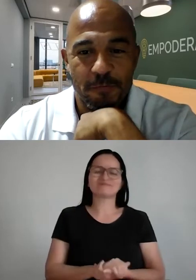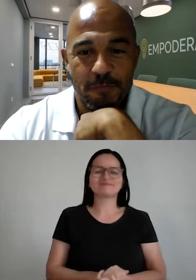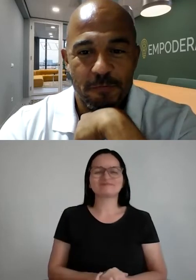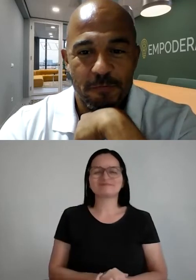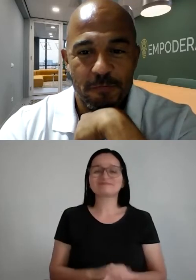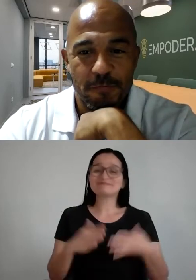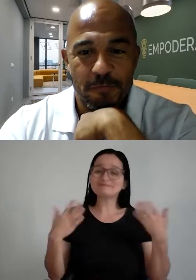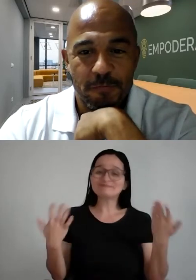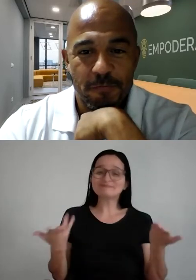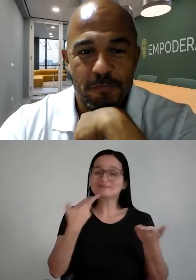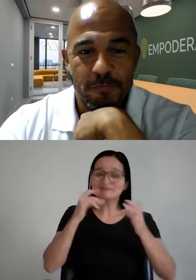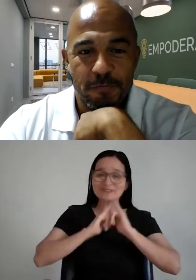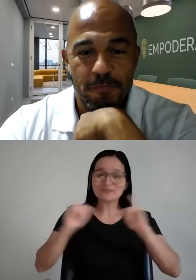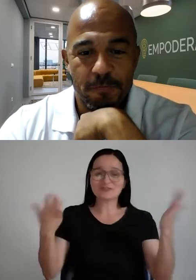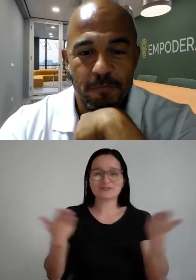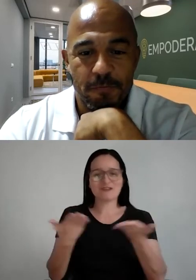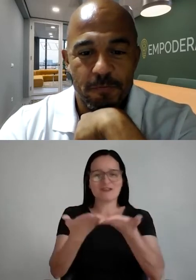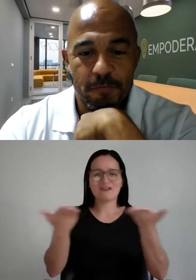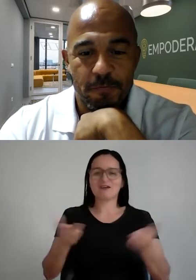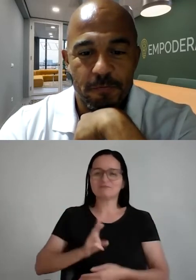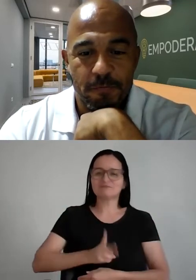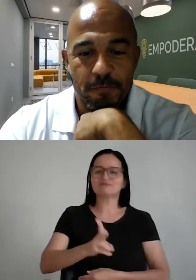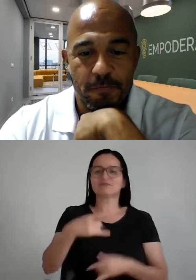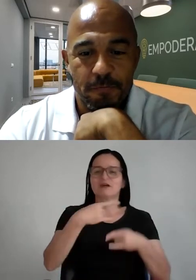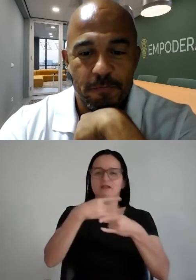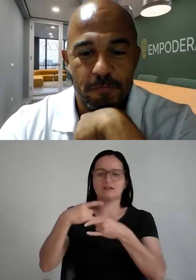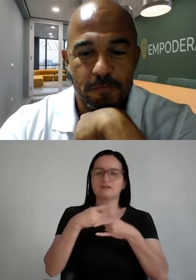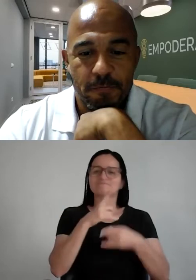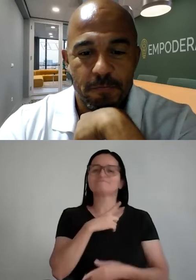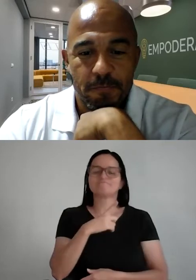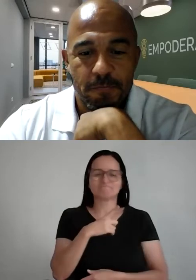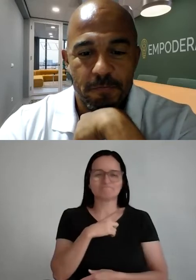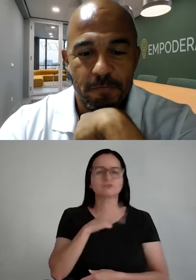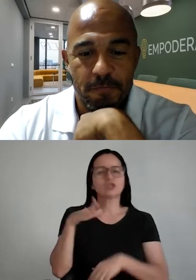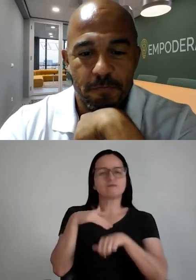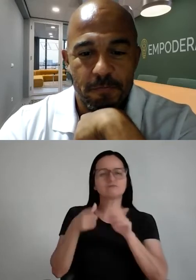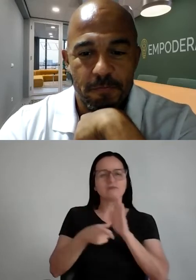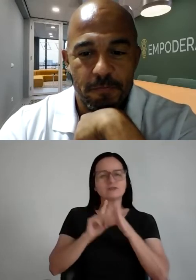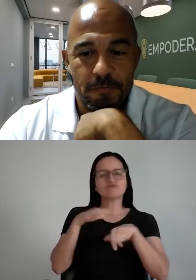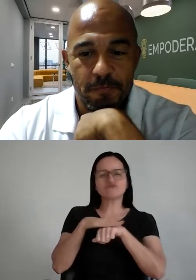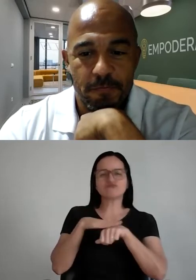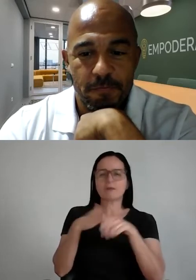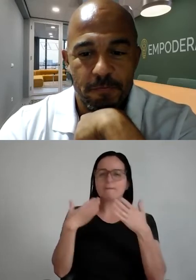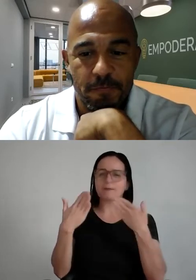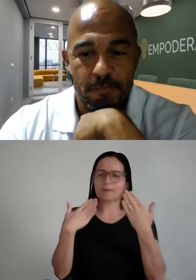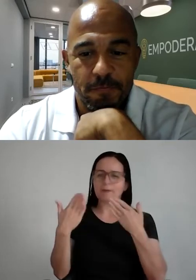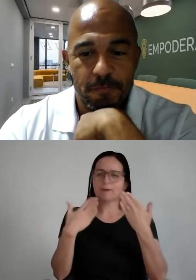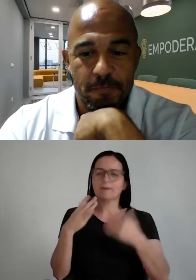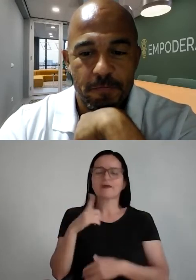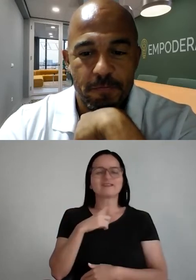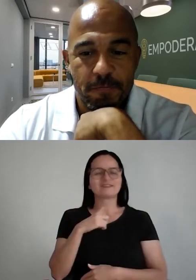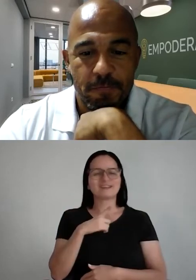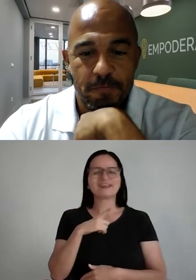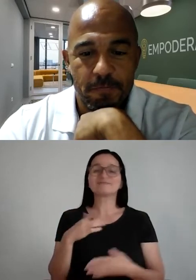passar alguns recados aqui para a gente já seguir para a live, porque a gente estava batendo um papo aqui antes de iniciar com o Leiser e, gente,